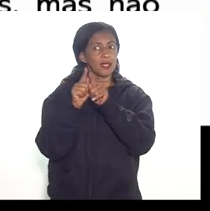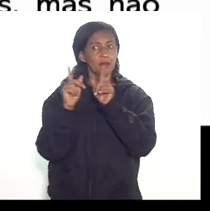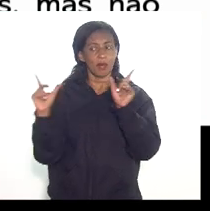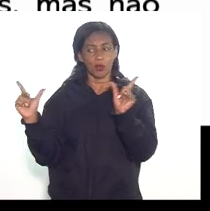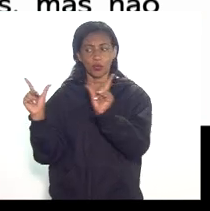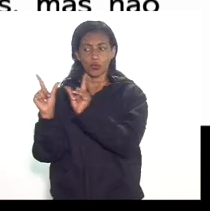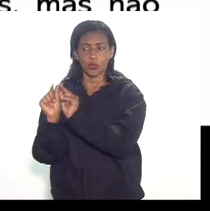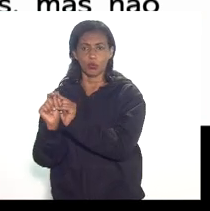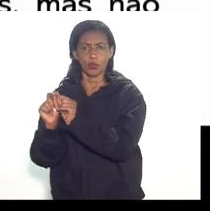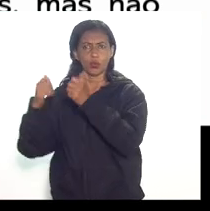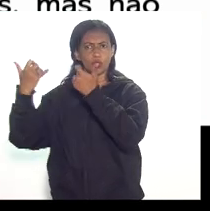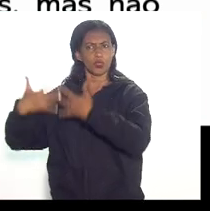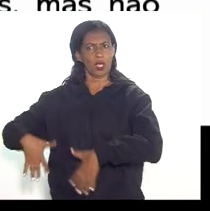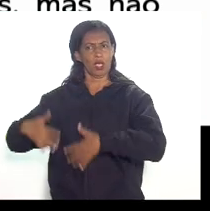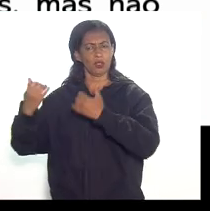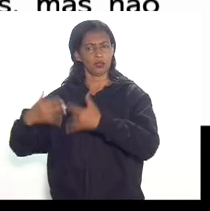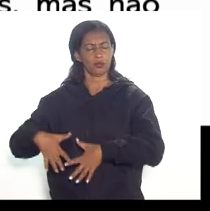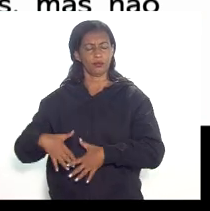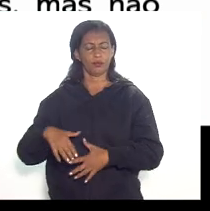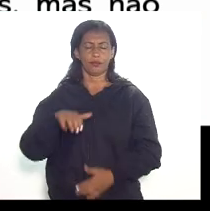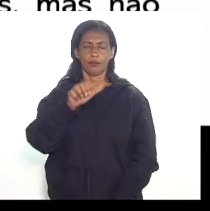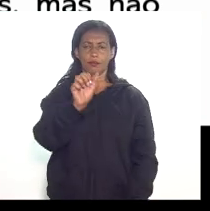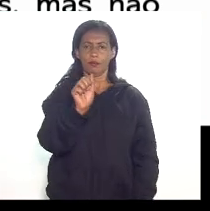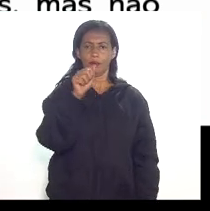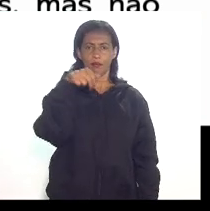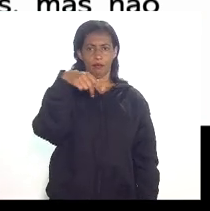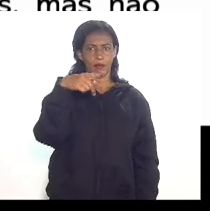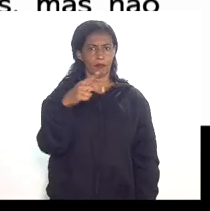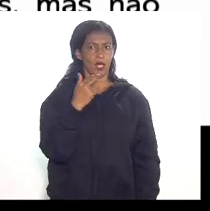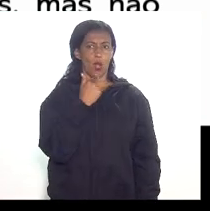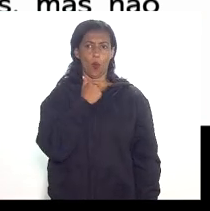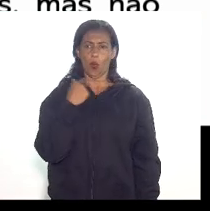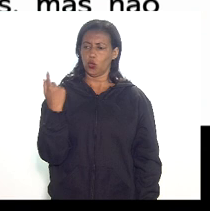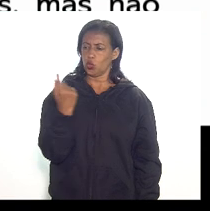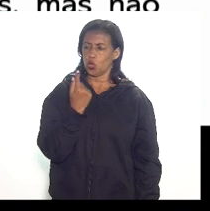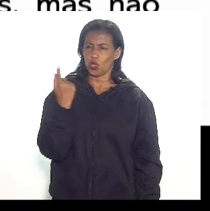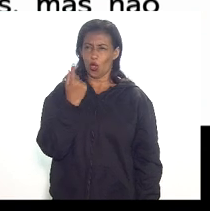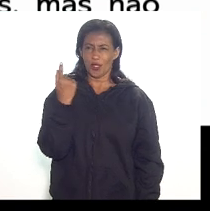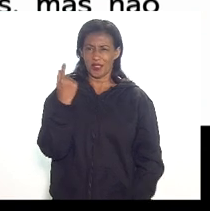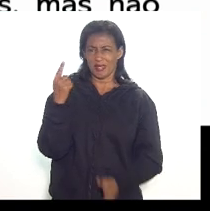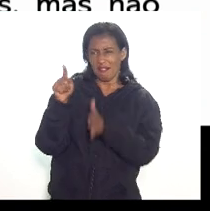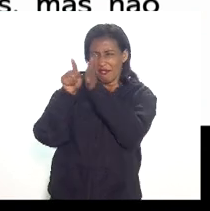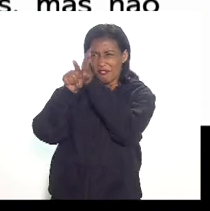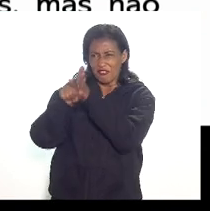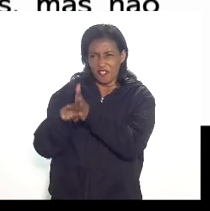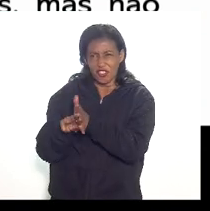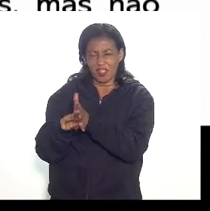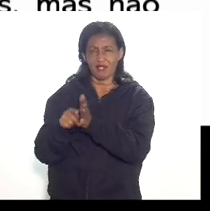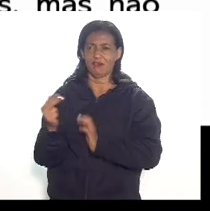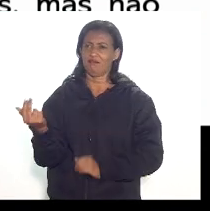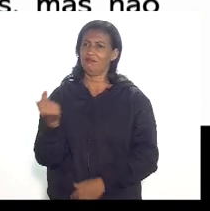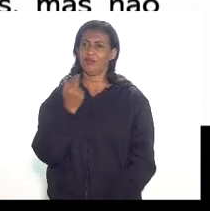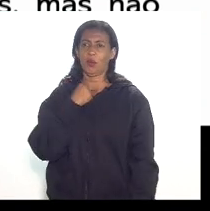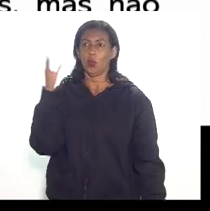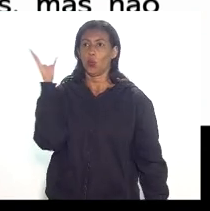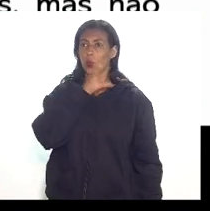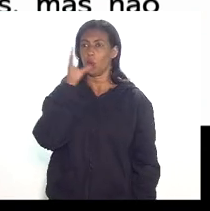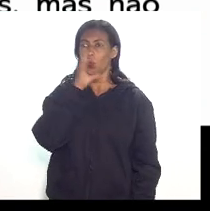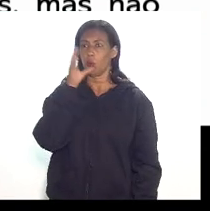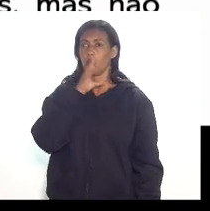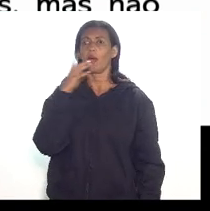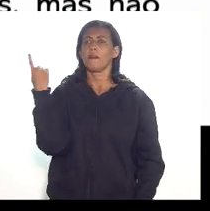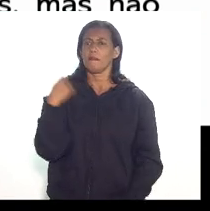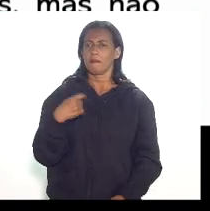de dedução segundo a ANP não tem condições sozinha fazer a fiscalização dos gastos dedutíveis ela precisa urgentemente da